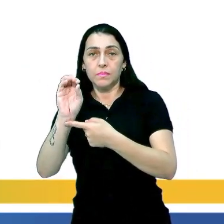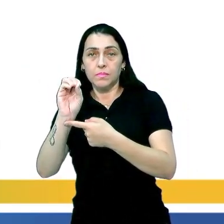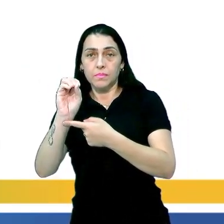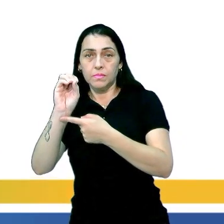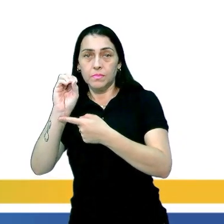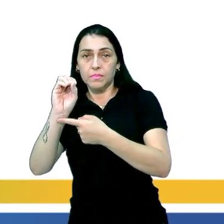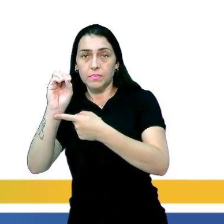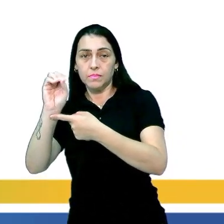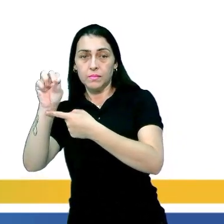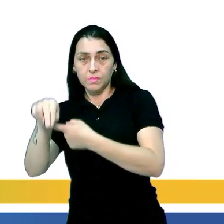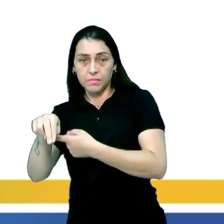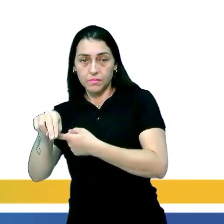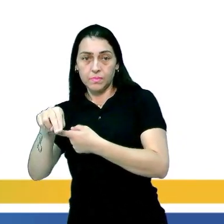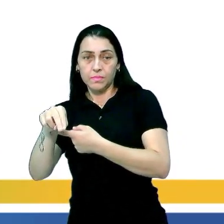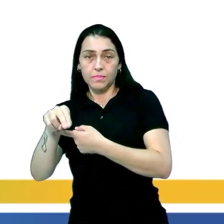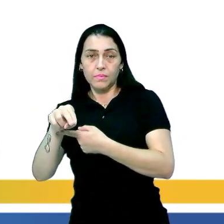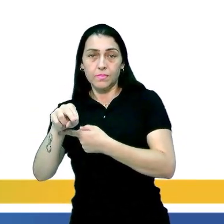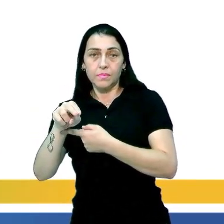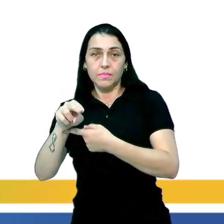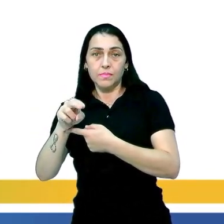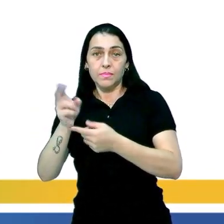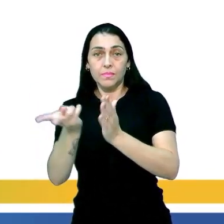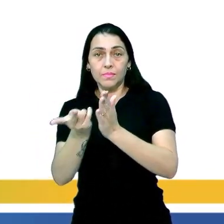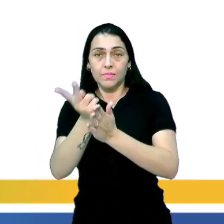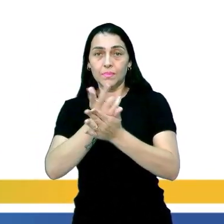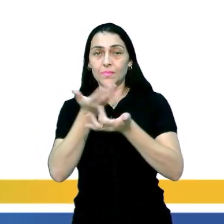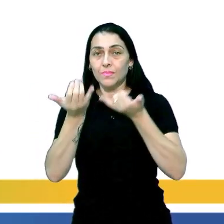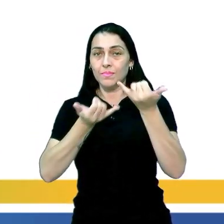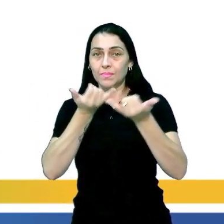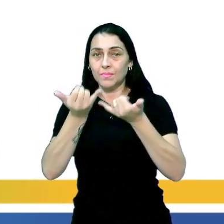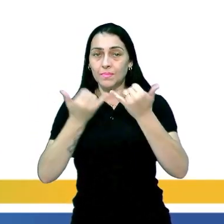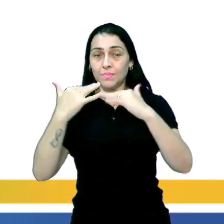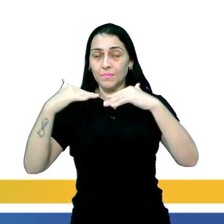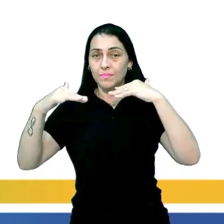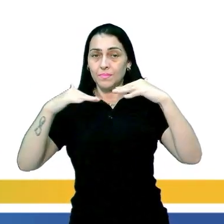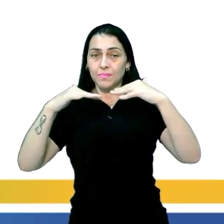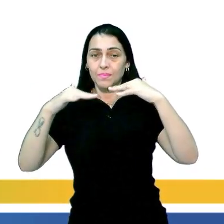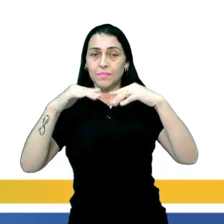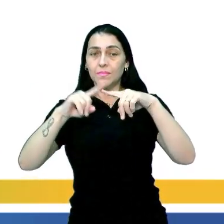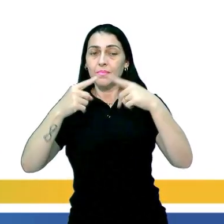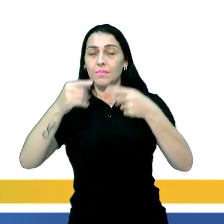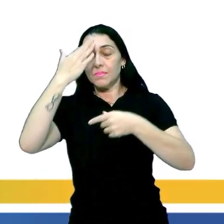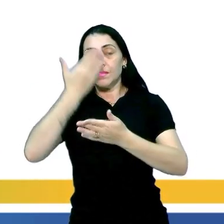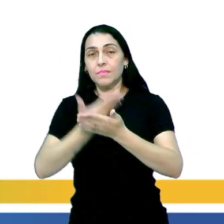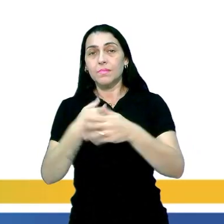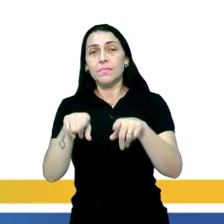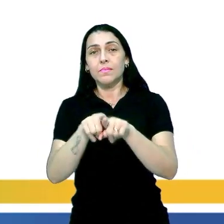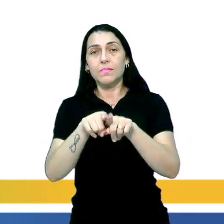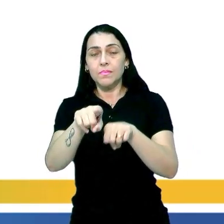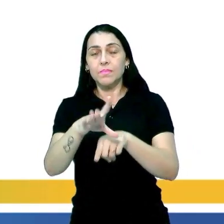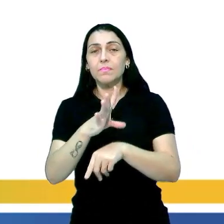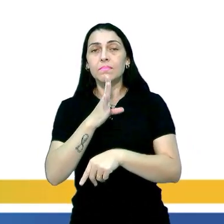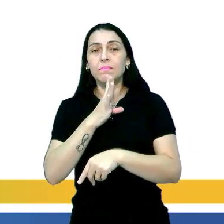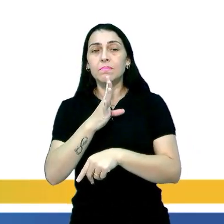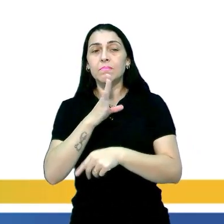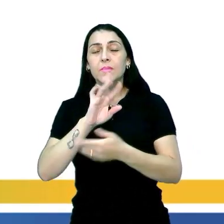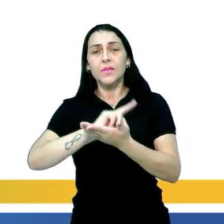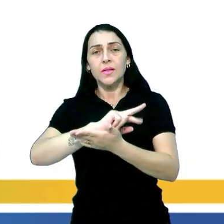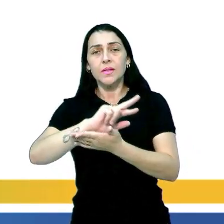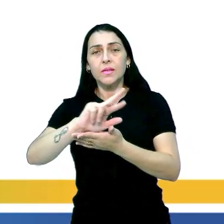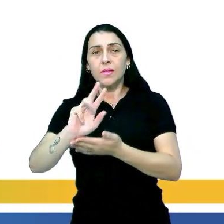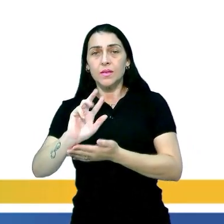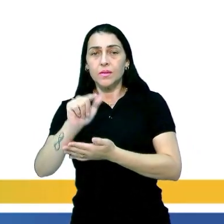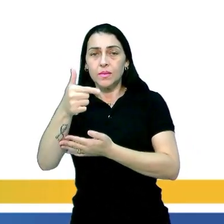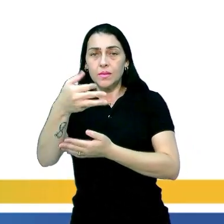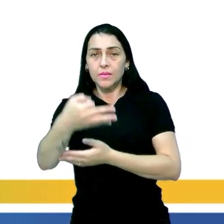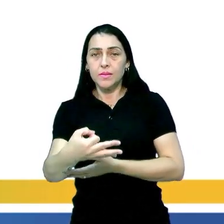ou desenho animado. Nós temos aí um exemplo de desenho, mas eu creio também que vocês devem conhecer vários outros,